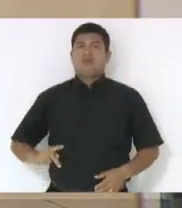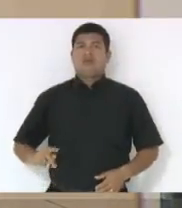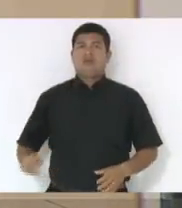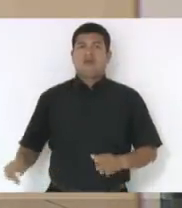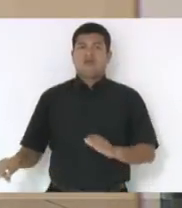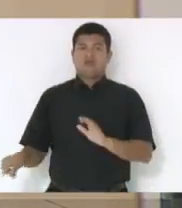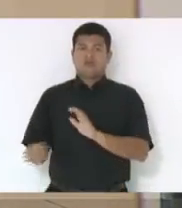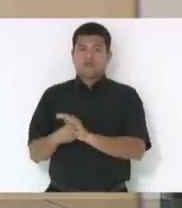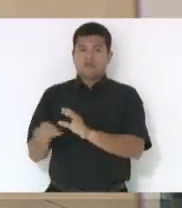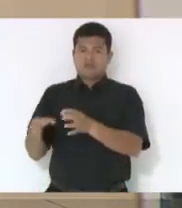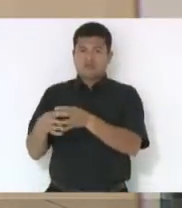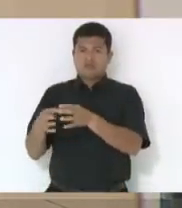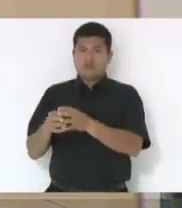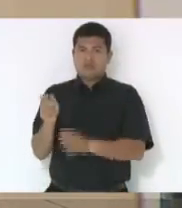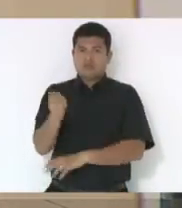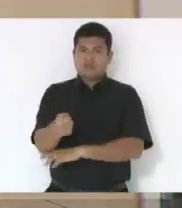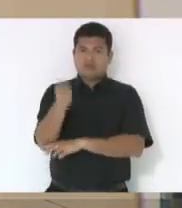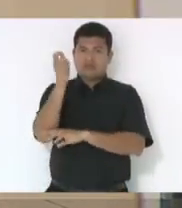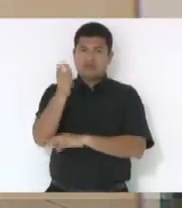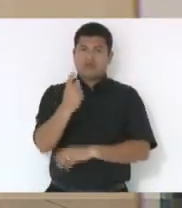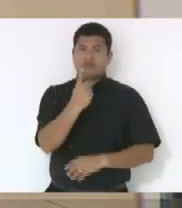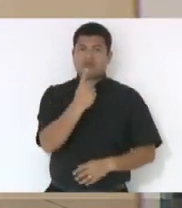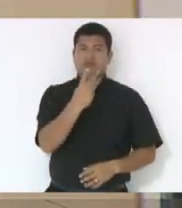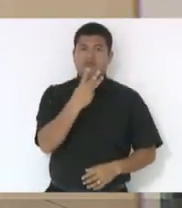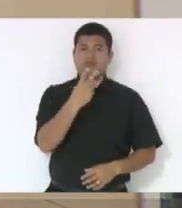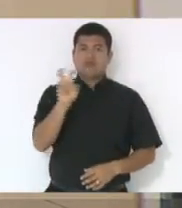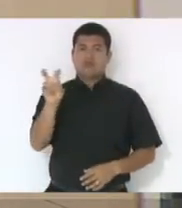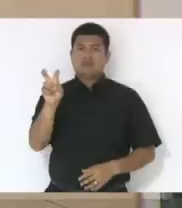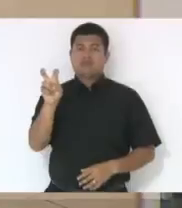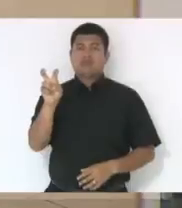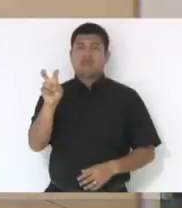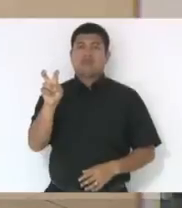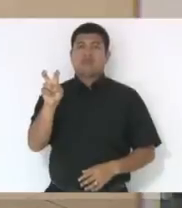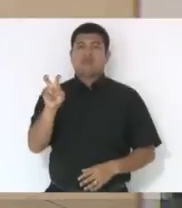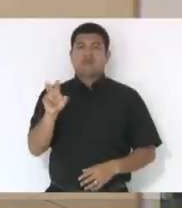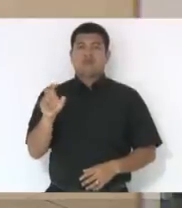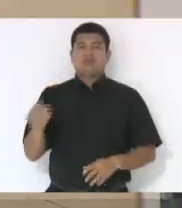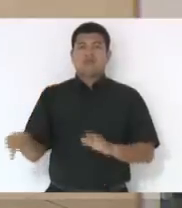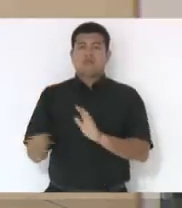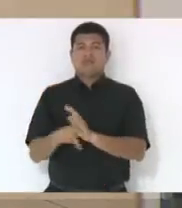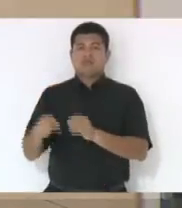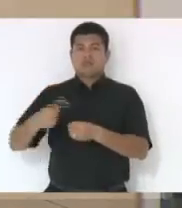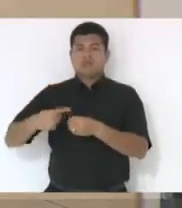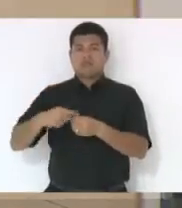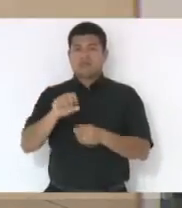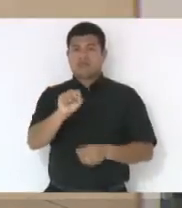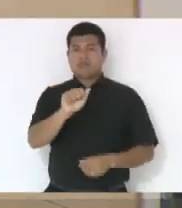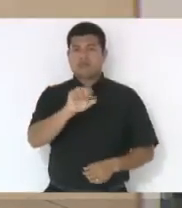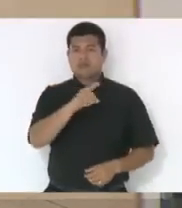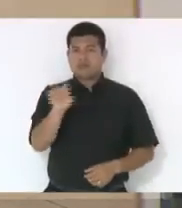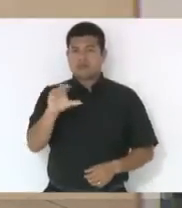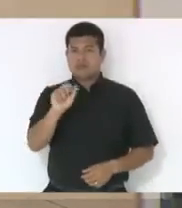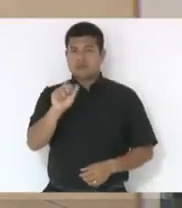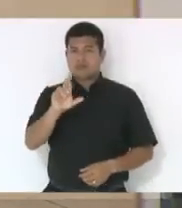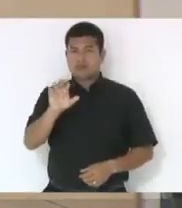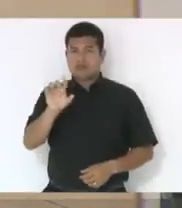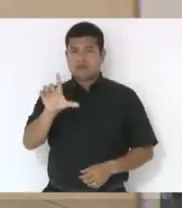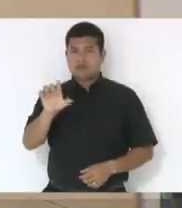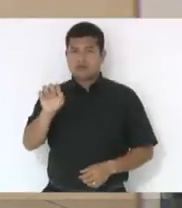pescadores Z35 do município de São Carlos pelos relevantes serviços prestados